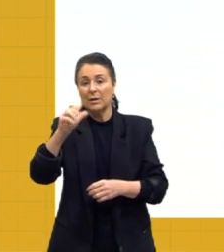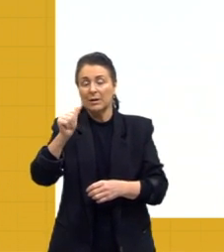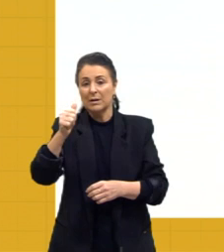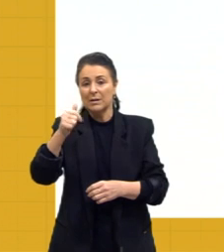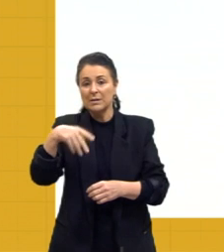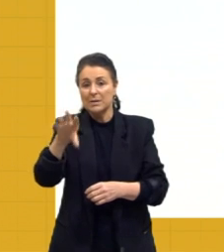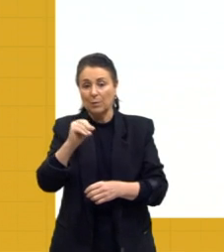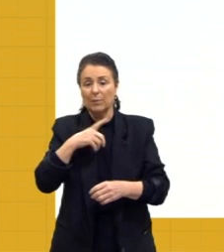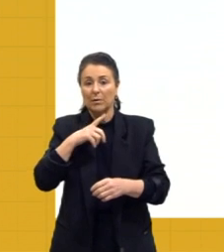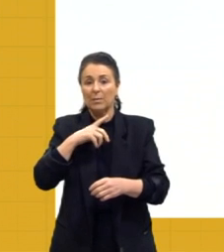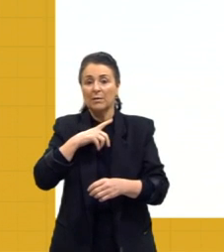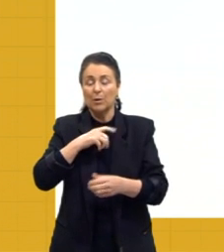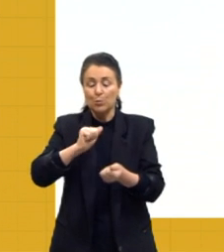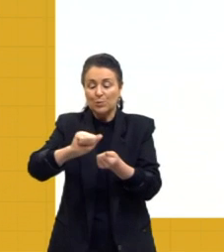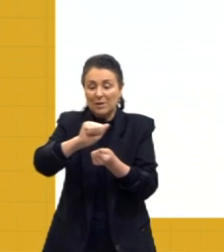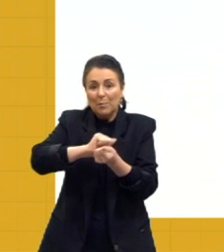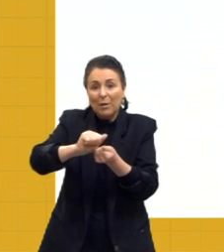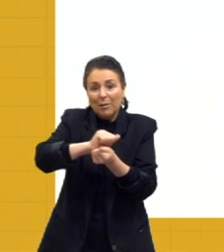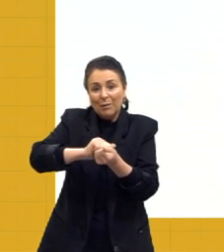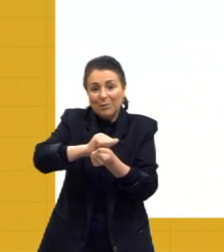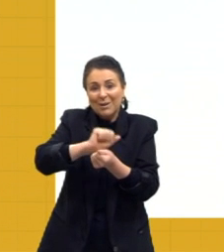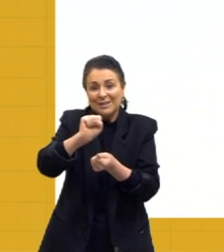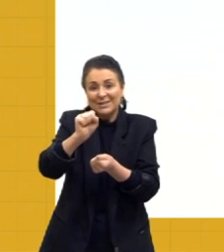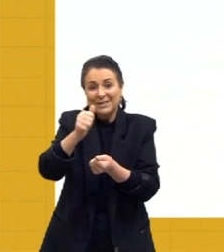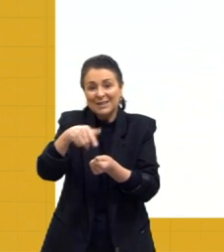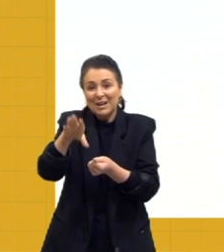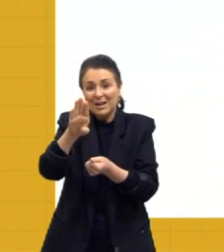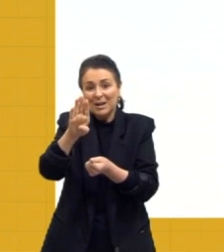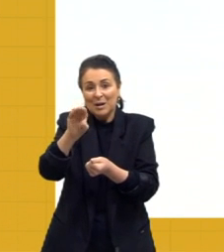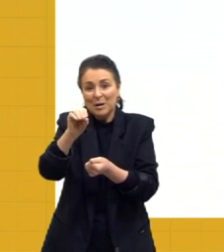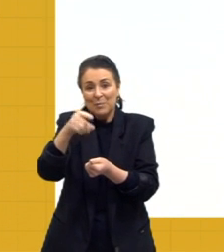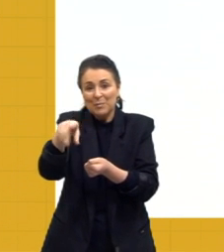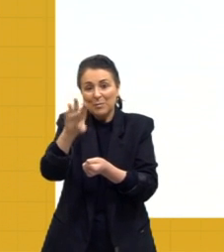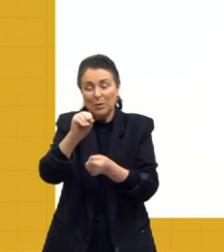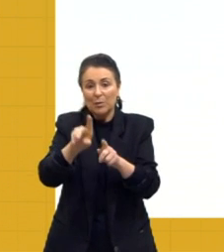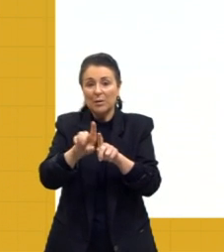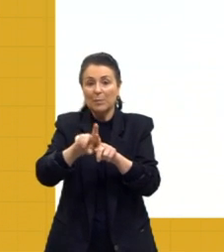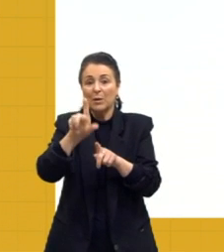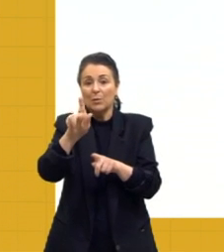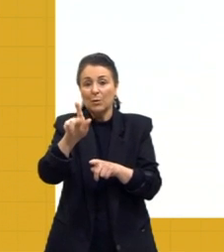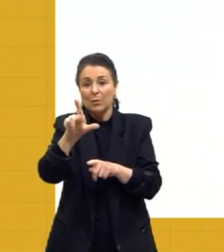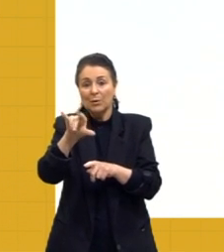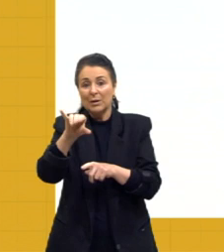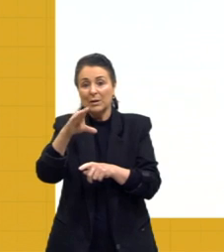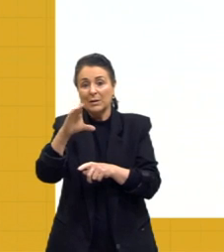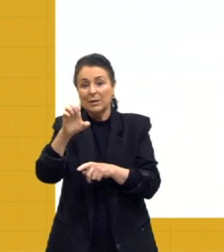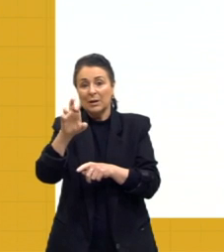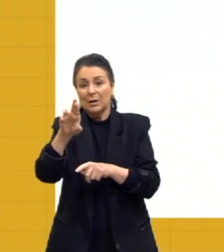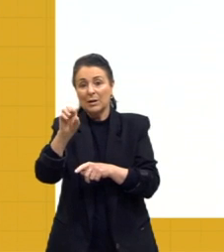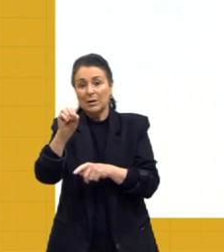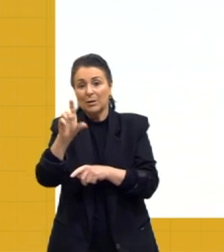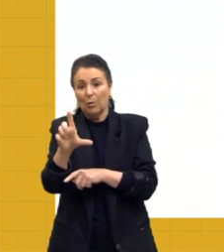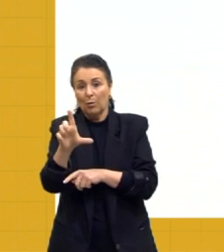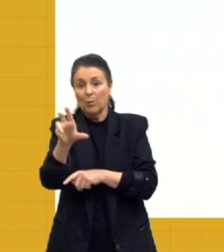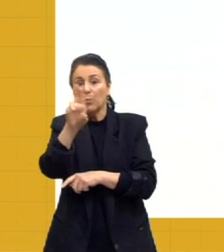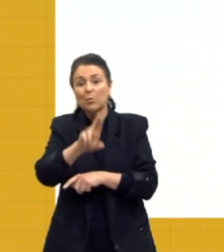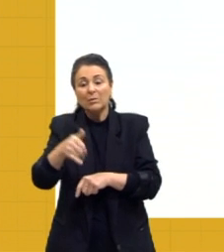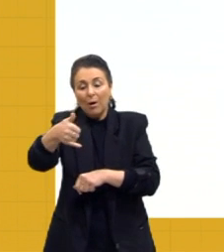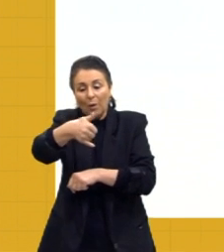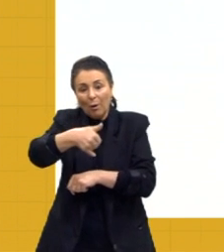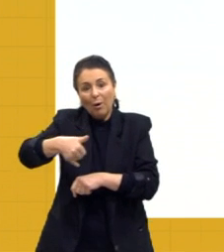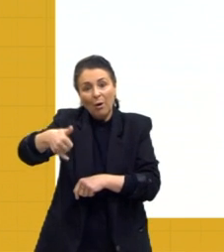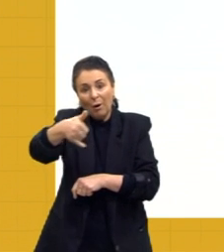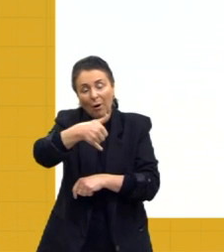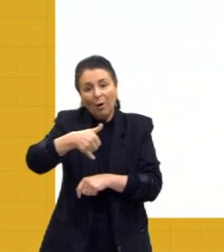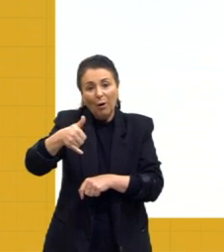glicerol. Muitas pessoas acabam fazendo essa reação de produção de sabão em casa a partir do óleo utilizado, o óleo usado,